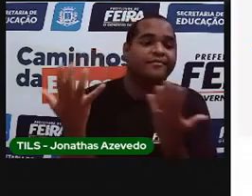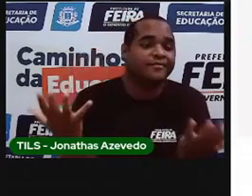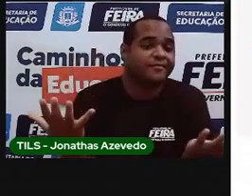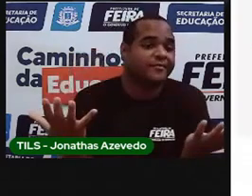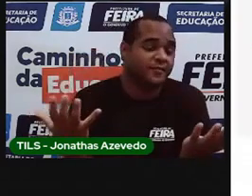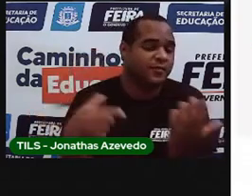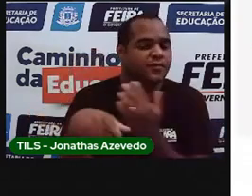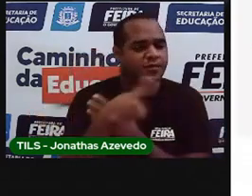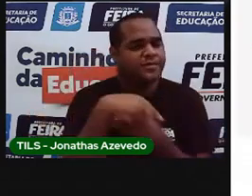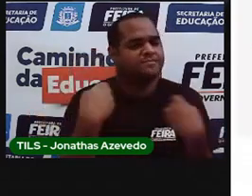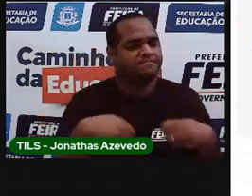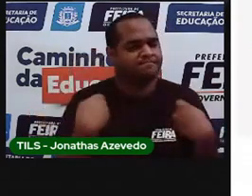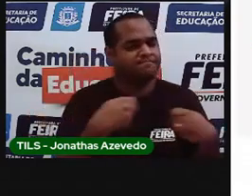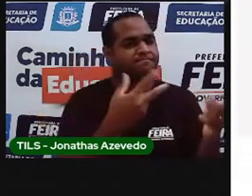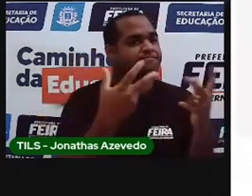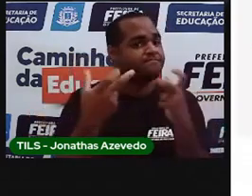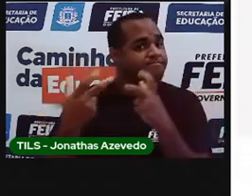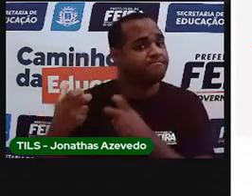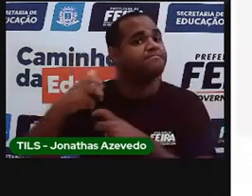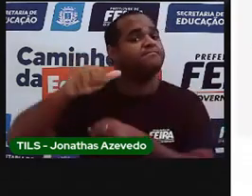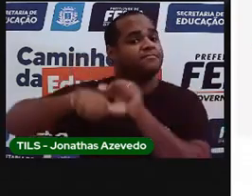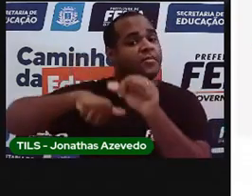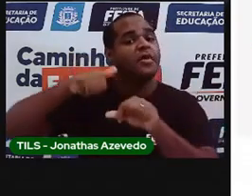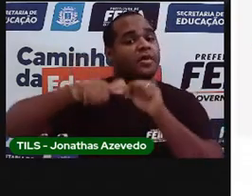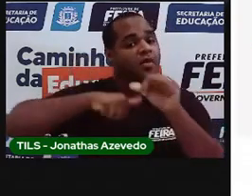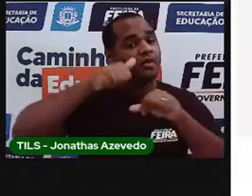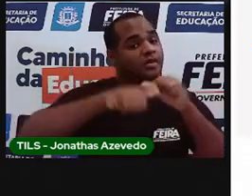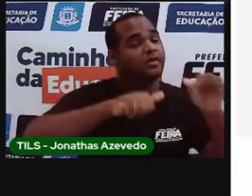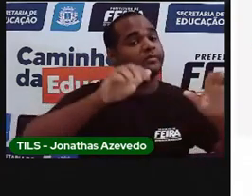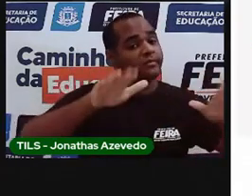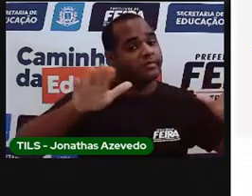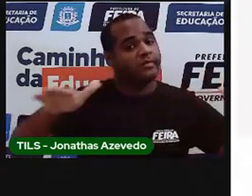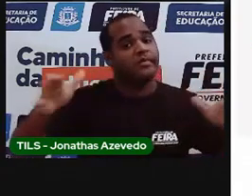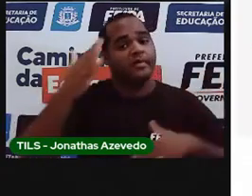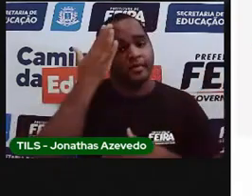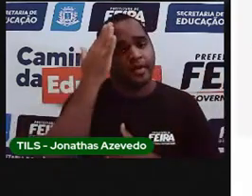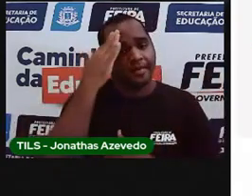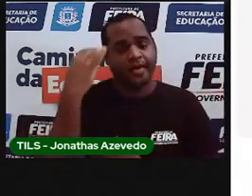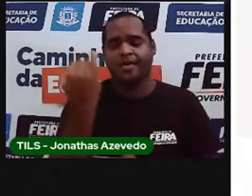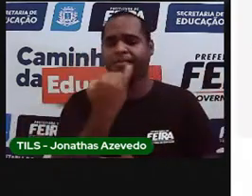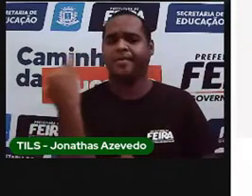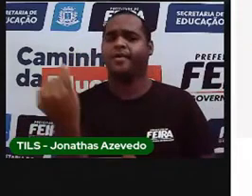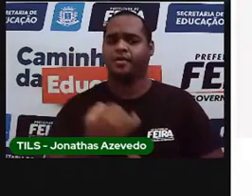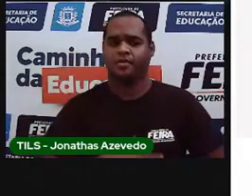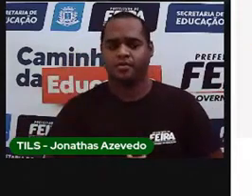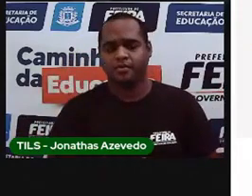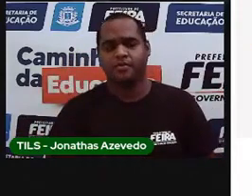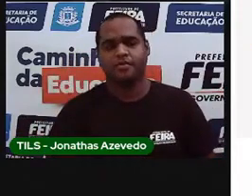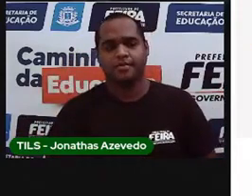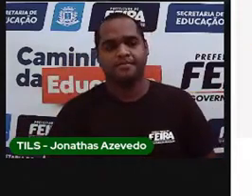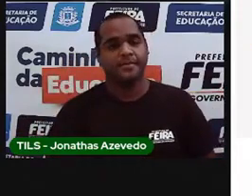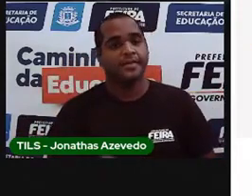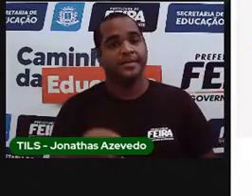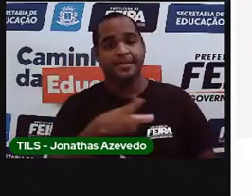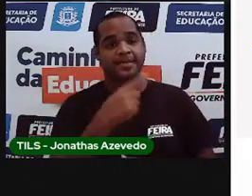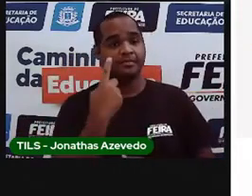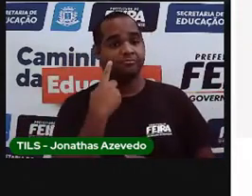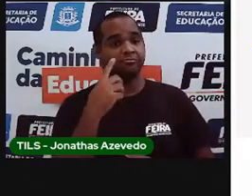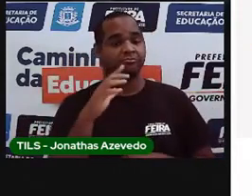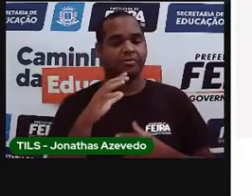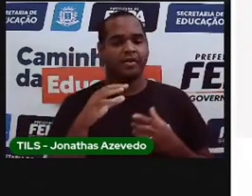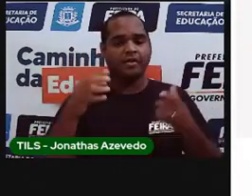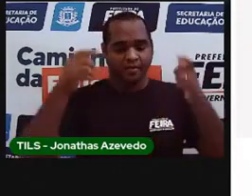Porque nós precisamos observar essas mudanças, sabia? Elas são importantes. A gente só se